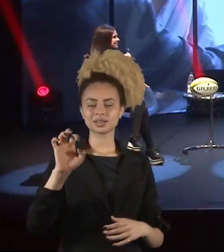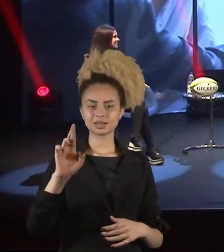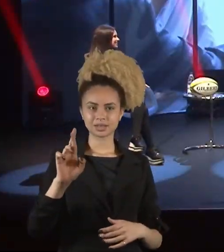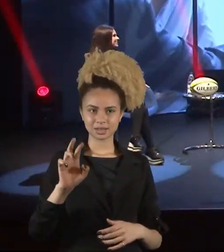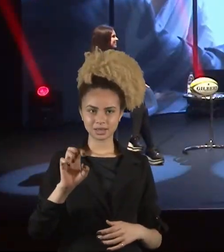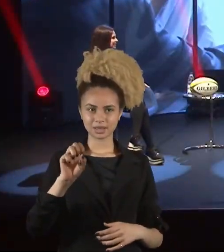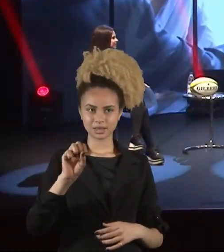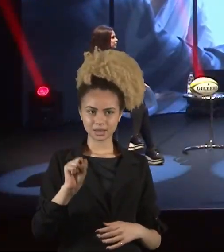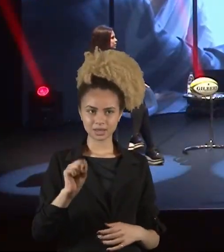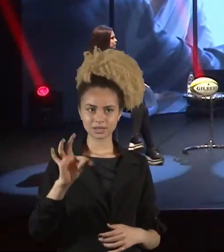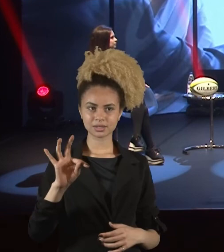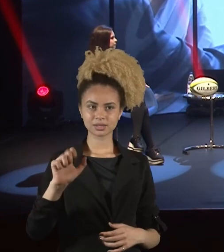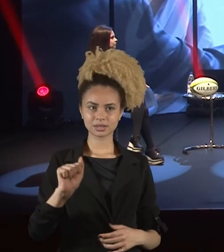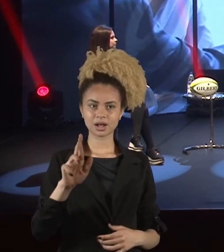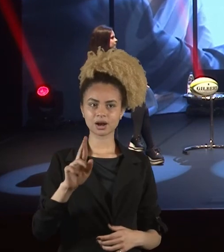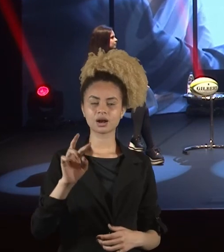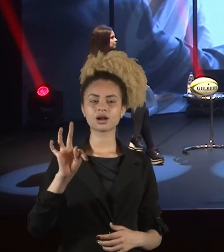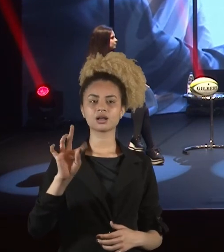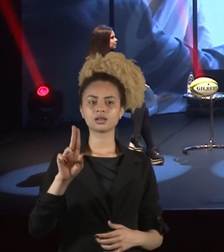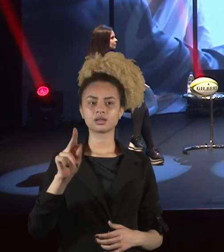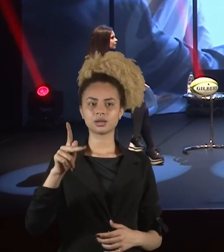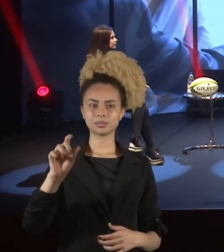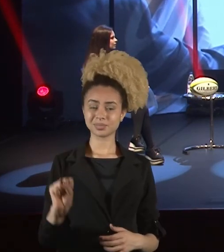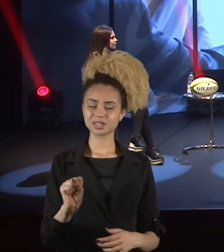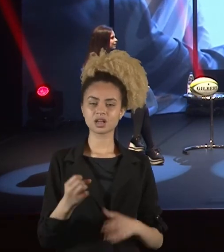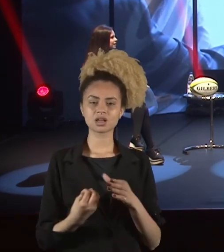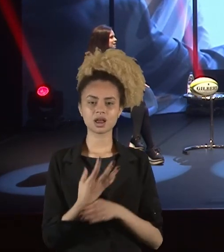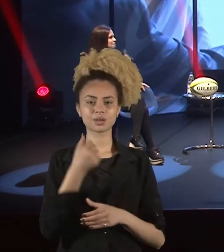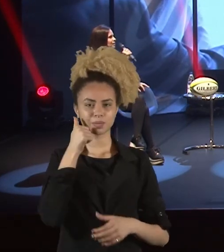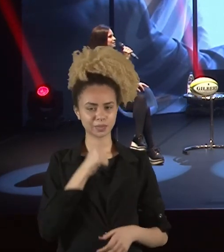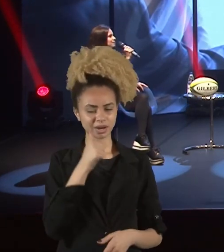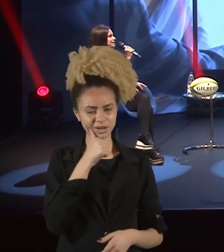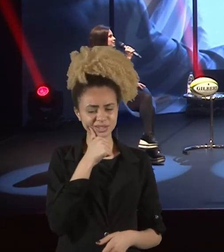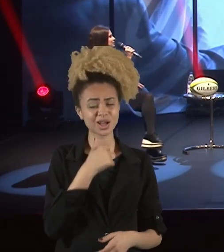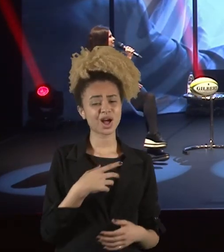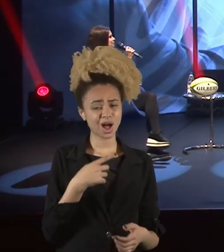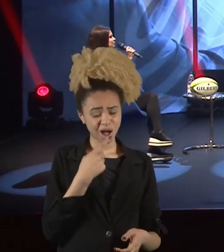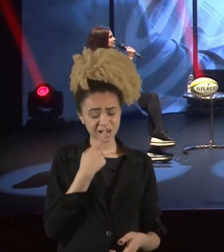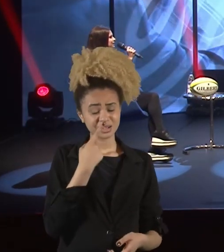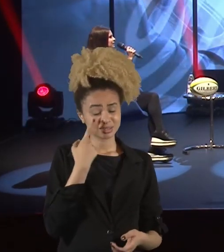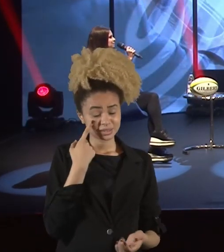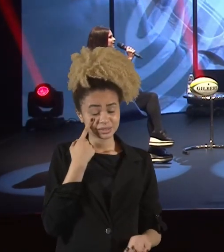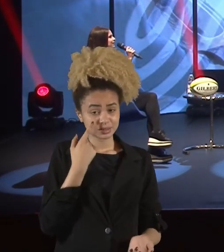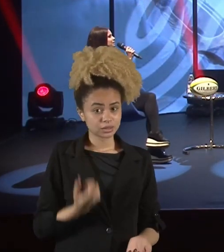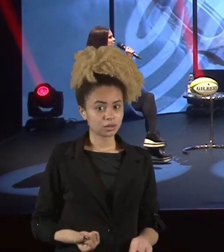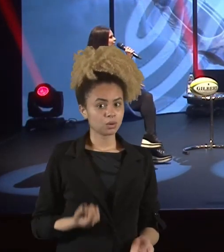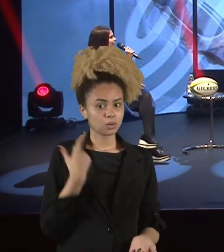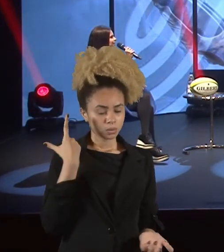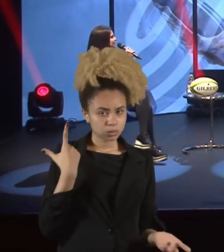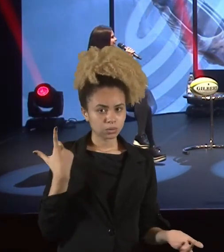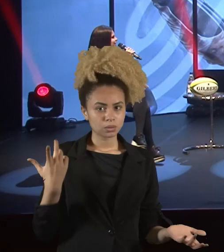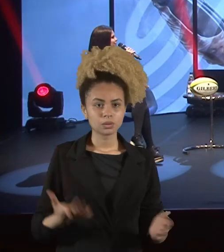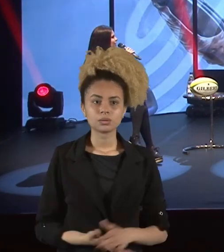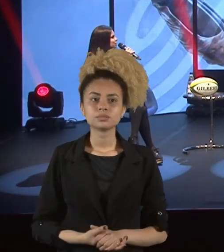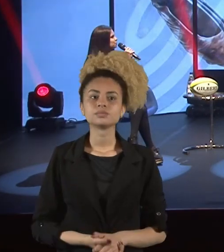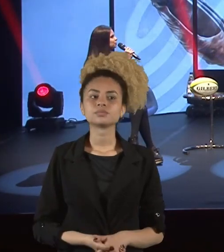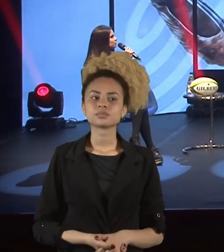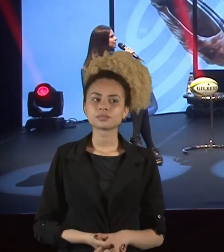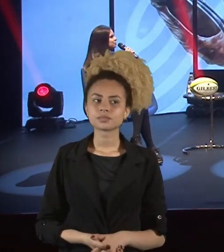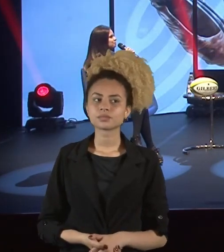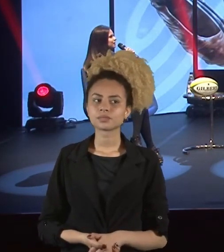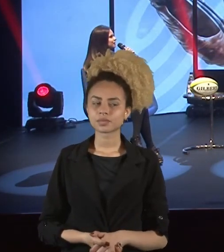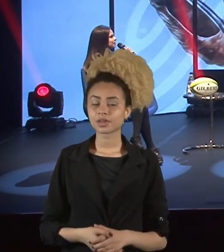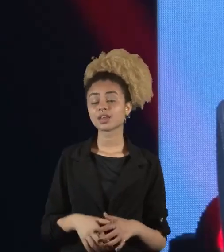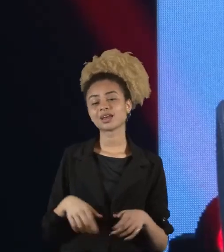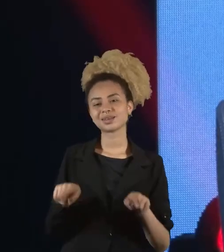absurdo. Olha o quanto a gente precisa trabalhar ainda. Vamos lá. Mas acho que tem uma coisa também das mulheres irem mais para o